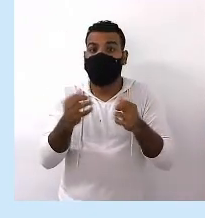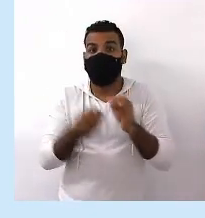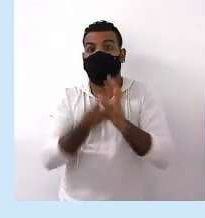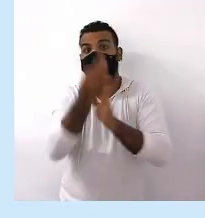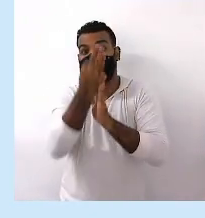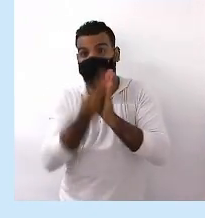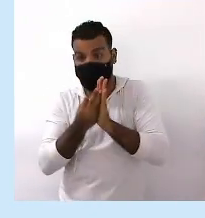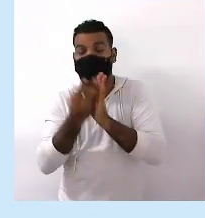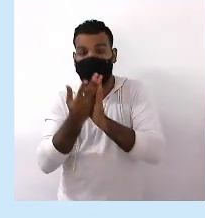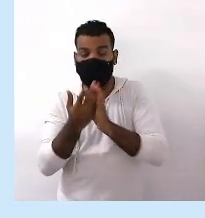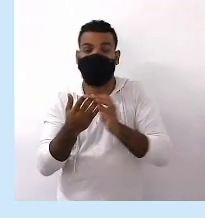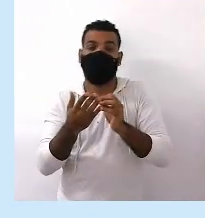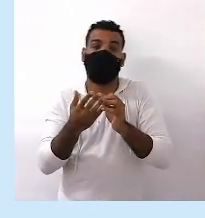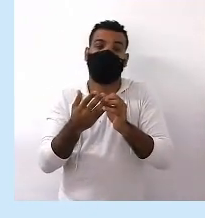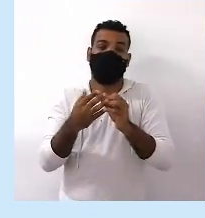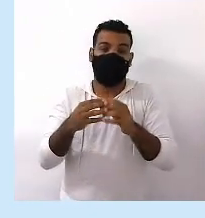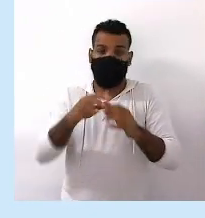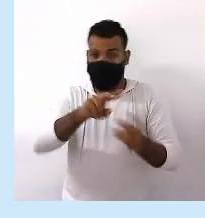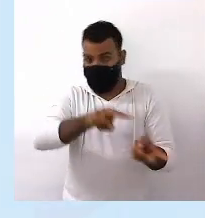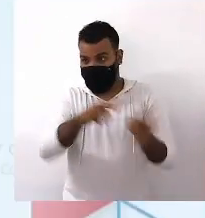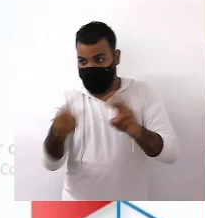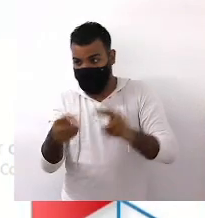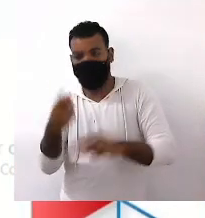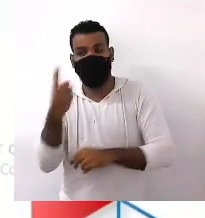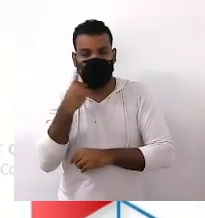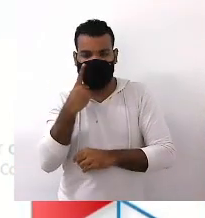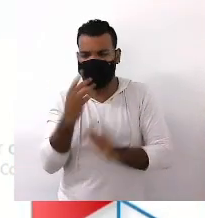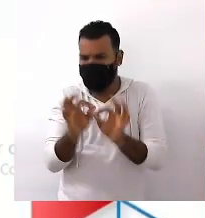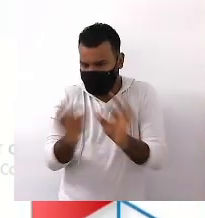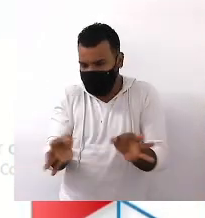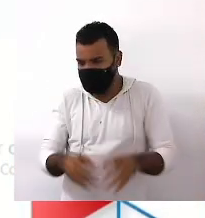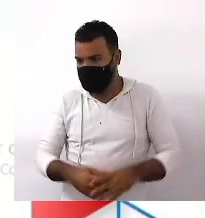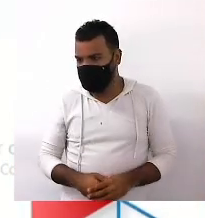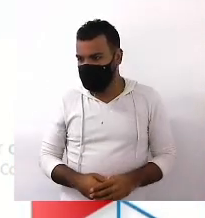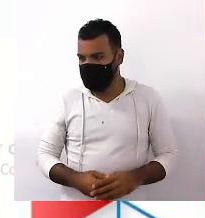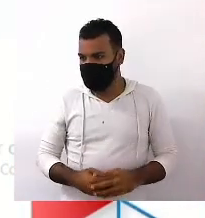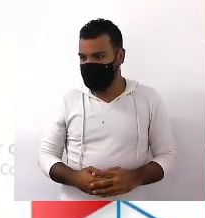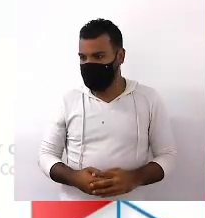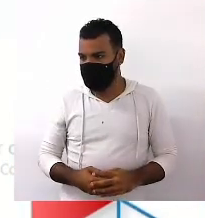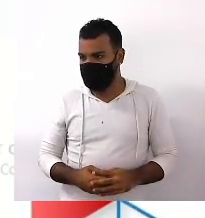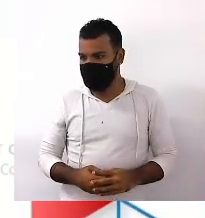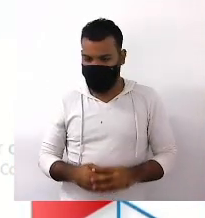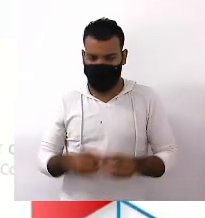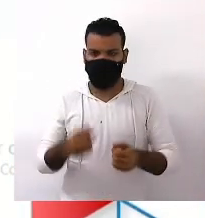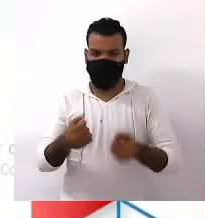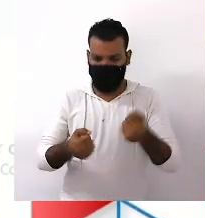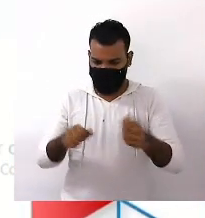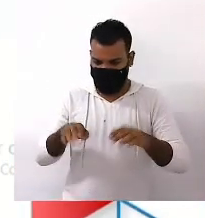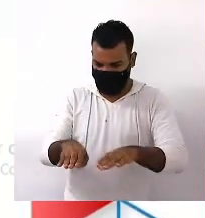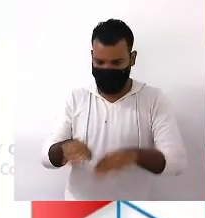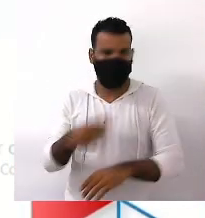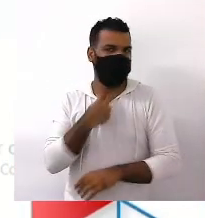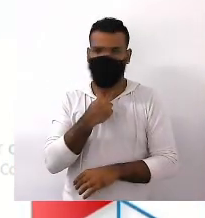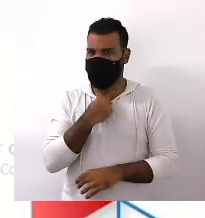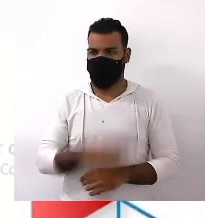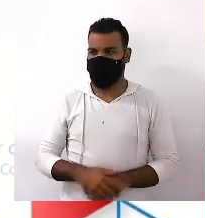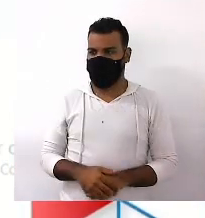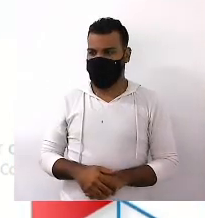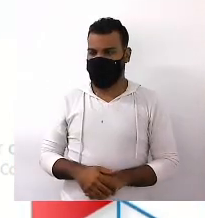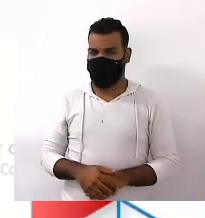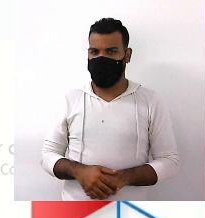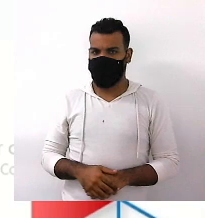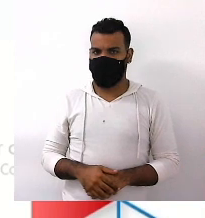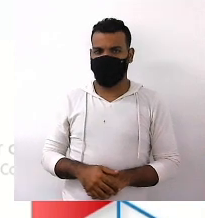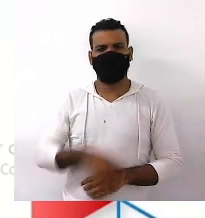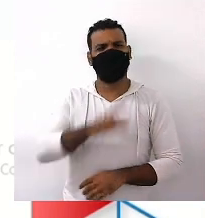normativo No modo imperativo Olha aí Simples assim Não estacione Quem é que não viu